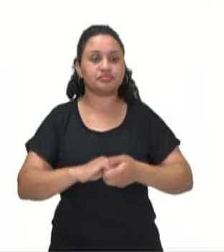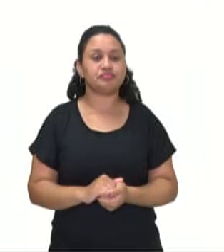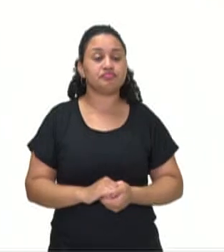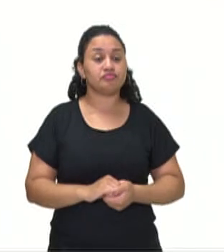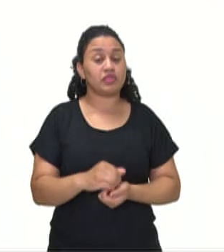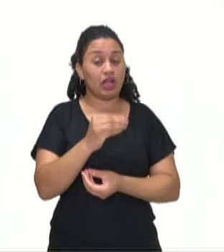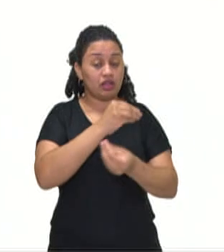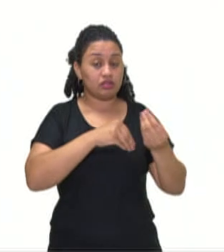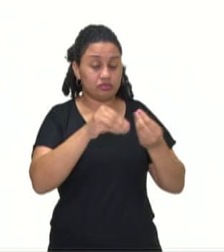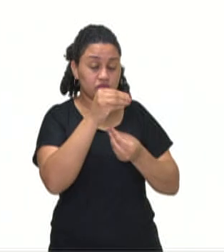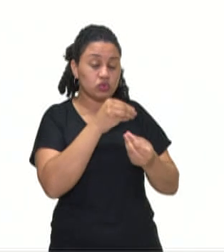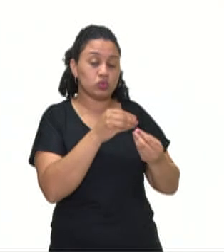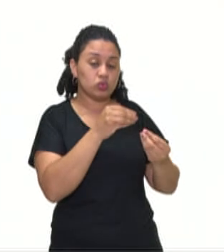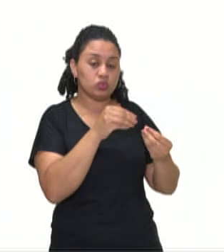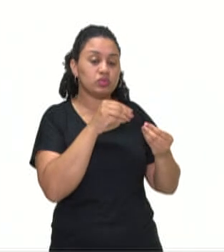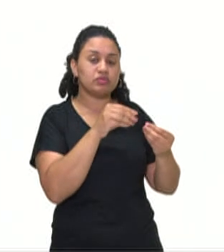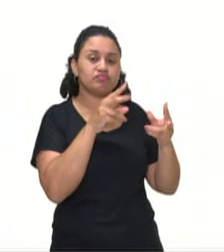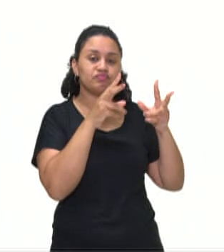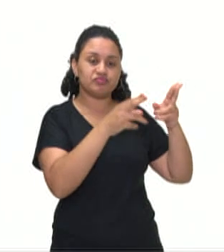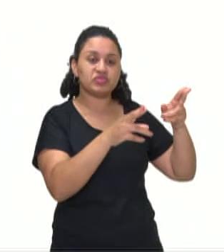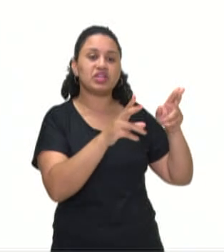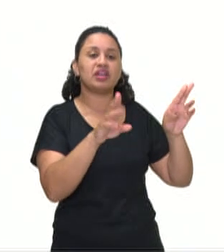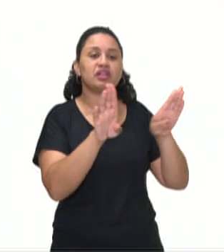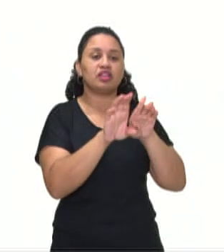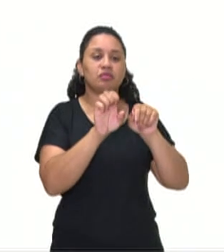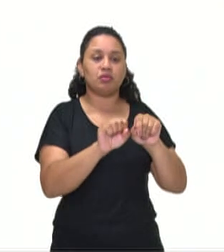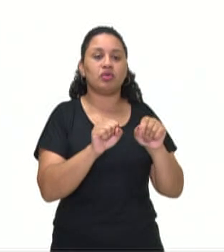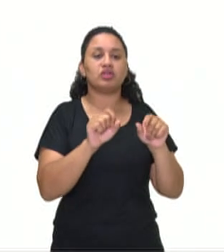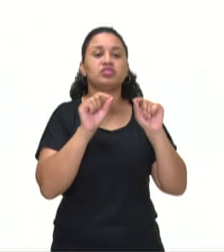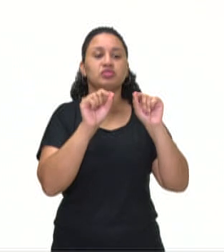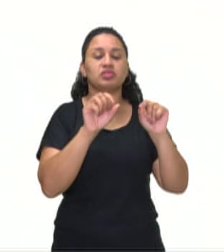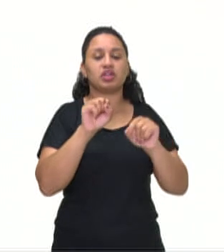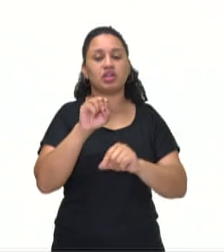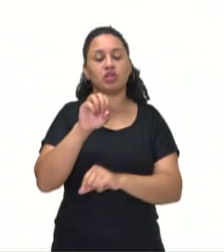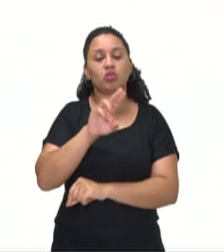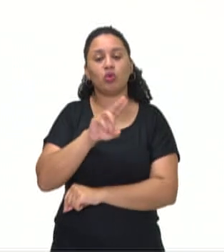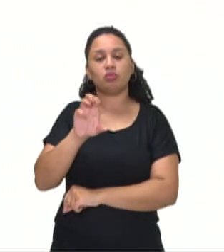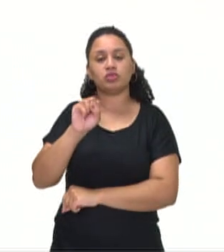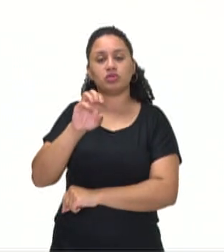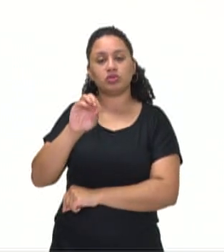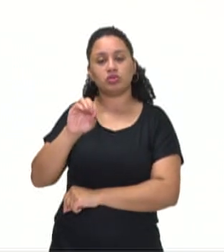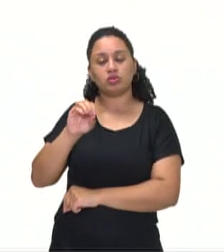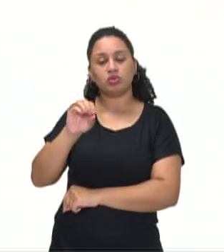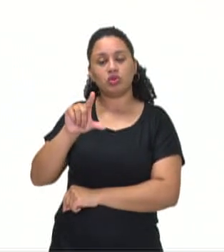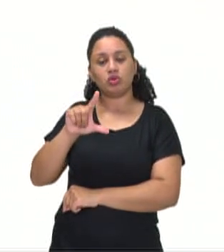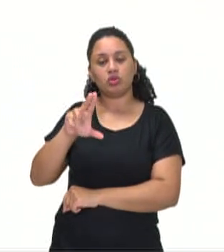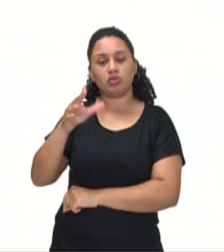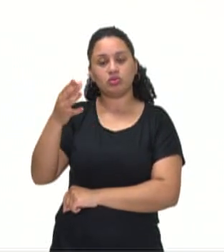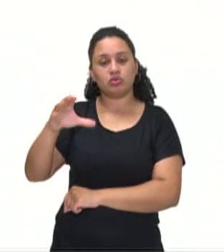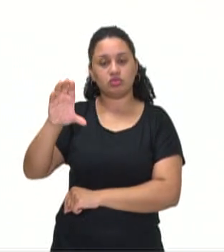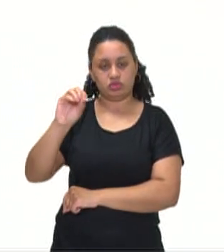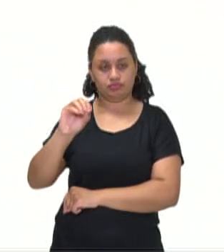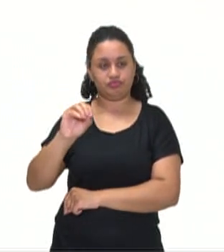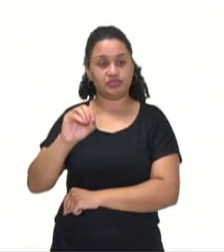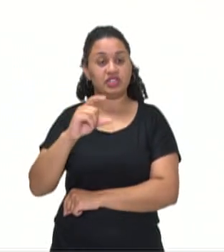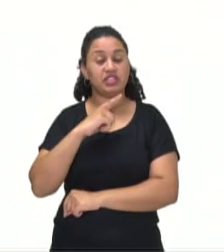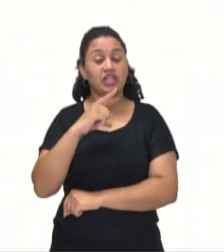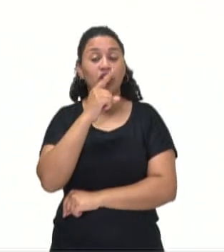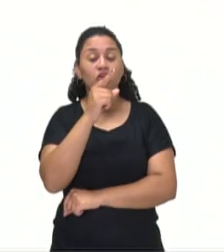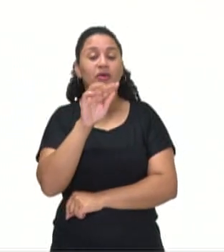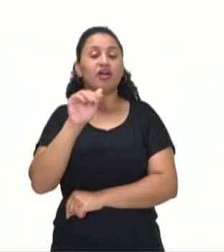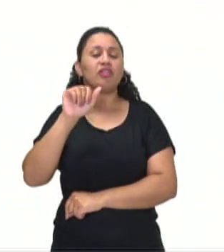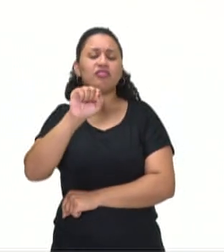As misturas, então, homogêneas, também podem ser chamadas de soluções. E elas apresentam apenas uma